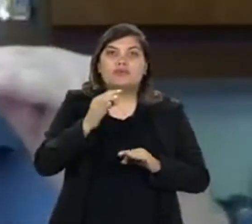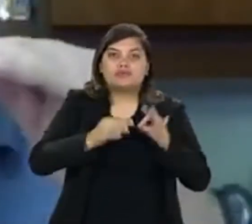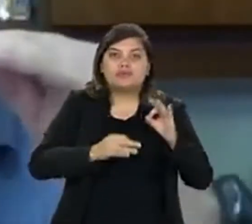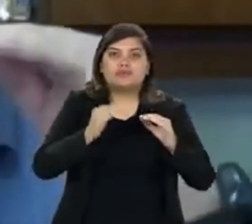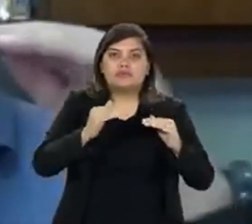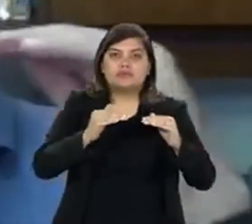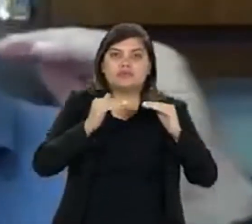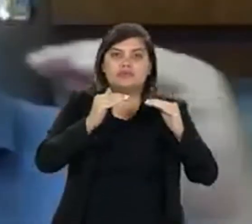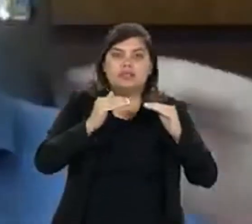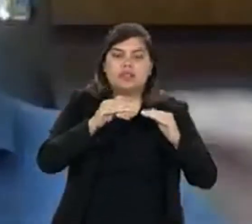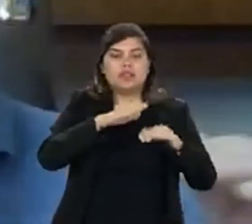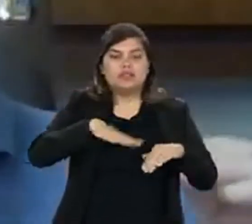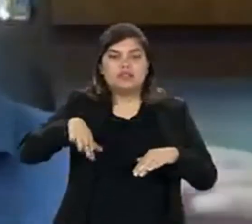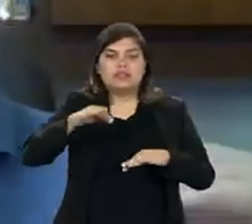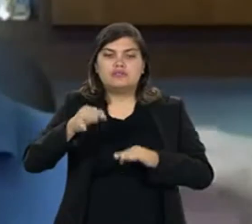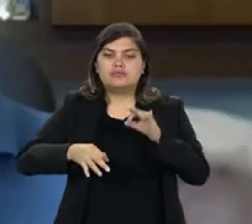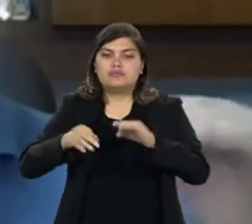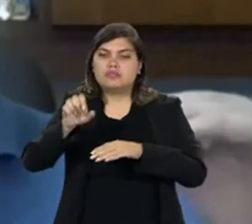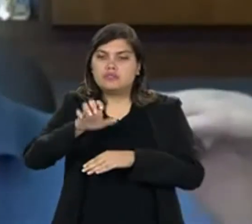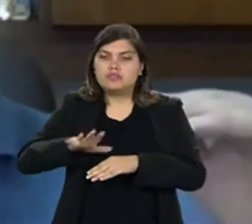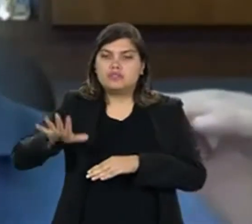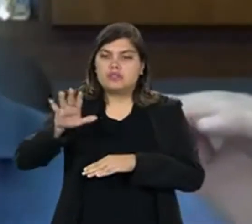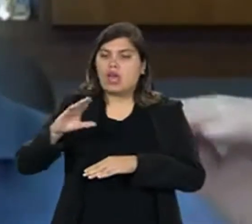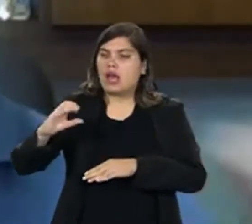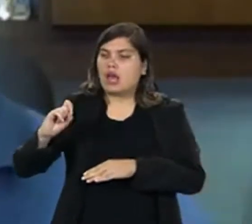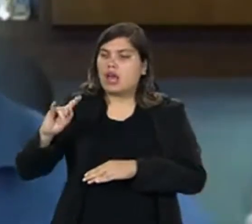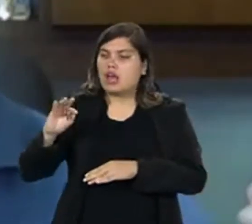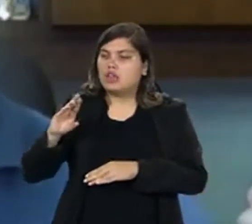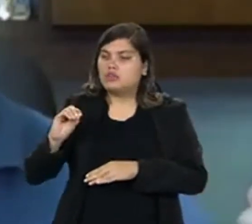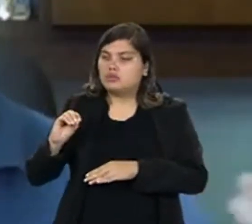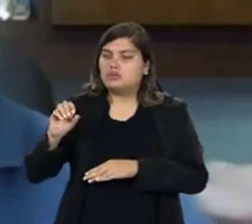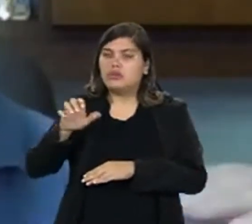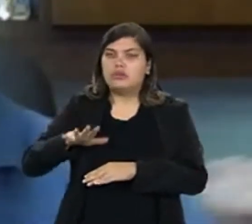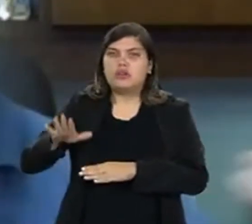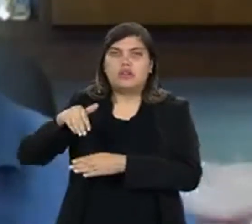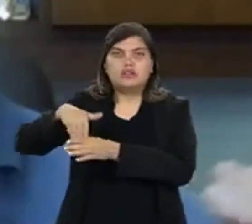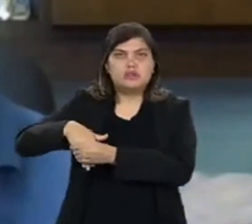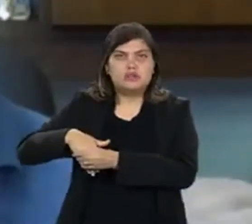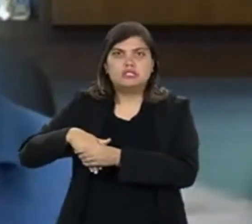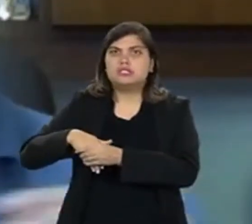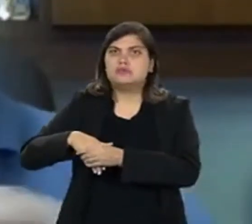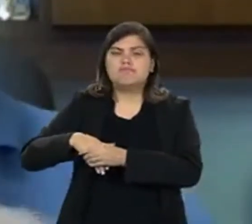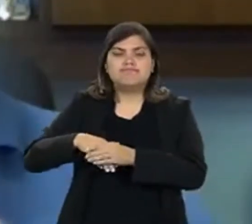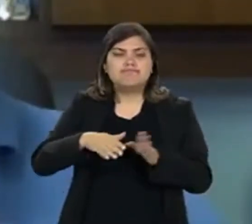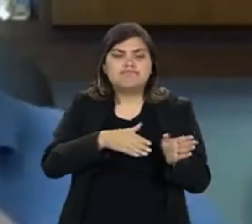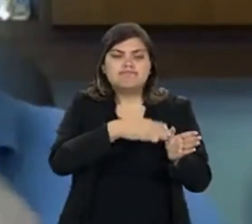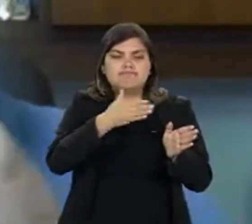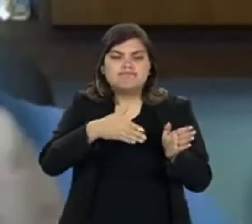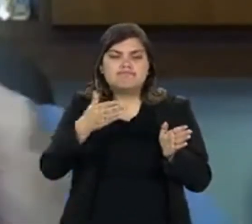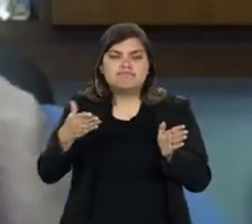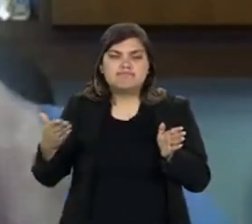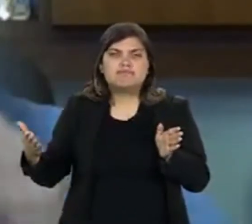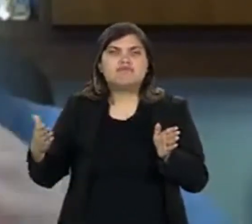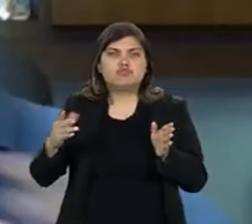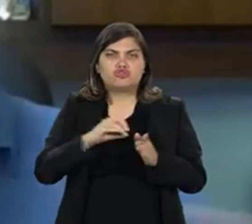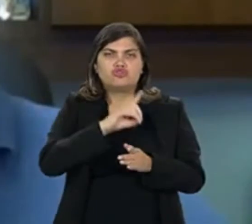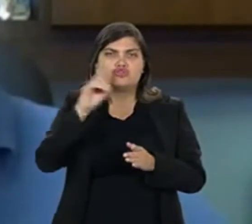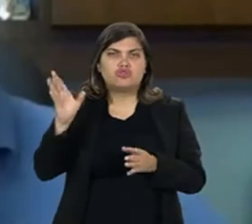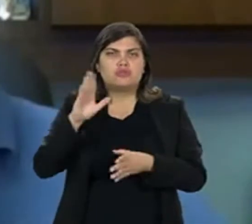tribunal superior, tem os tribunais regionais, eu tenho os cartórios eleitorais, zonas eleitorais. Isso aí se